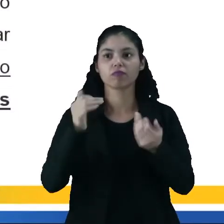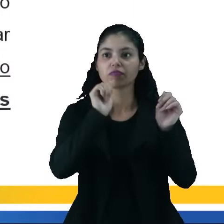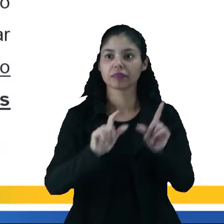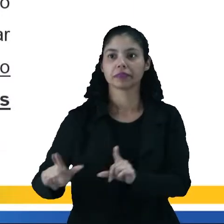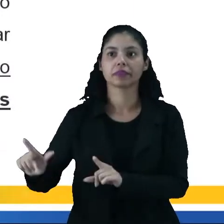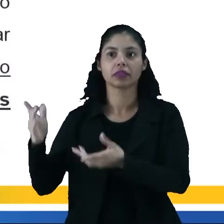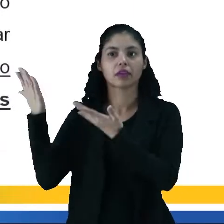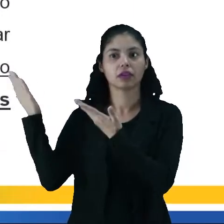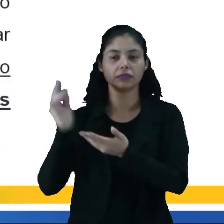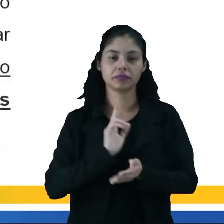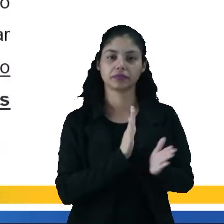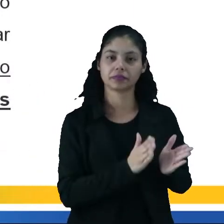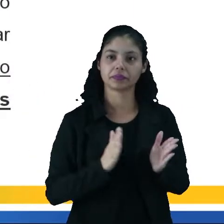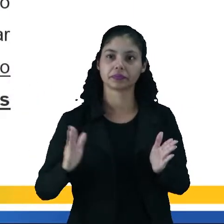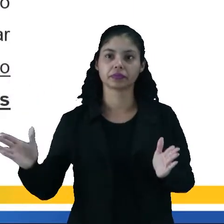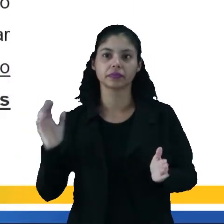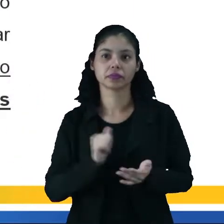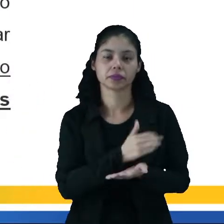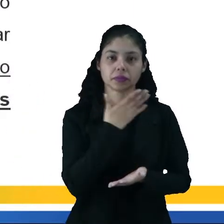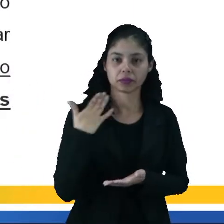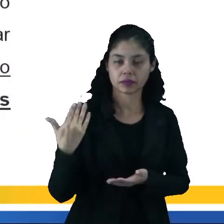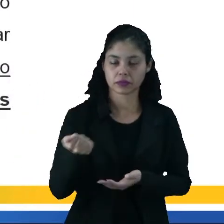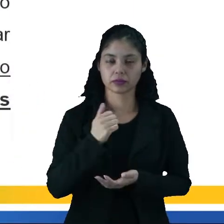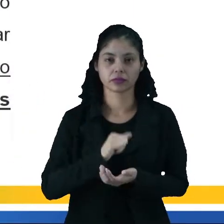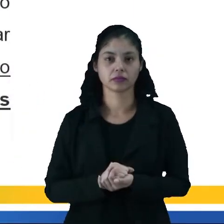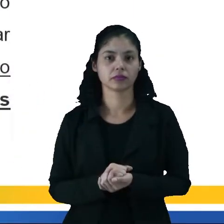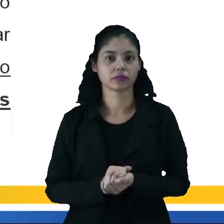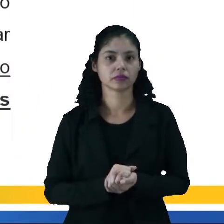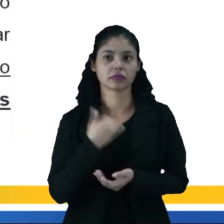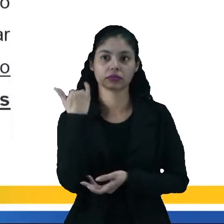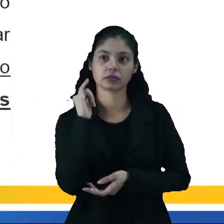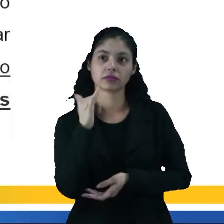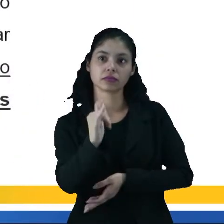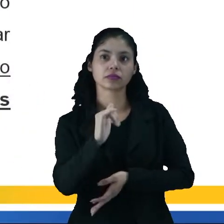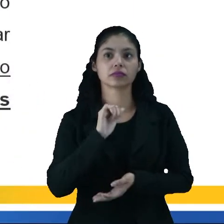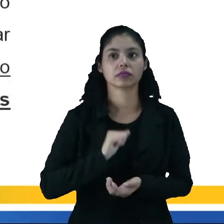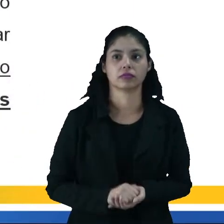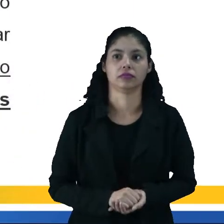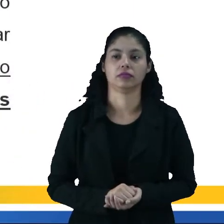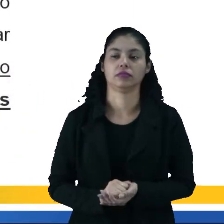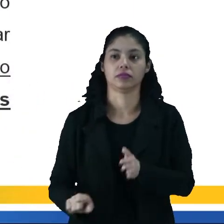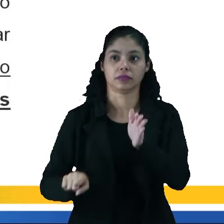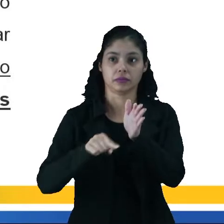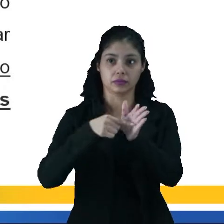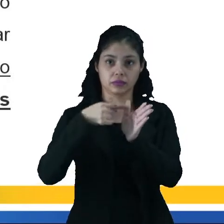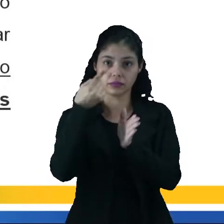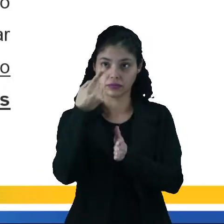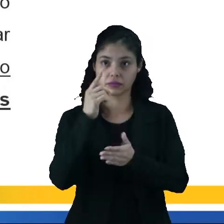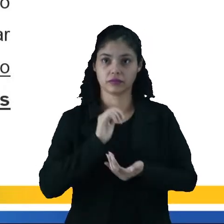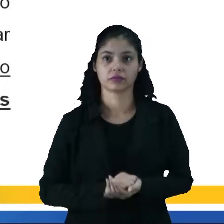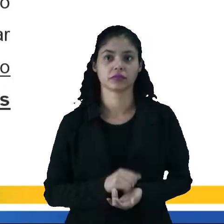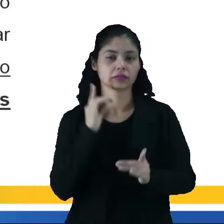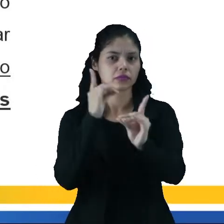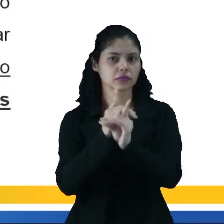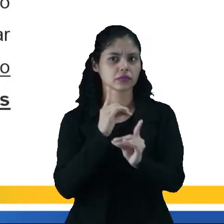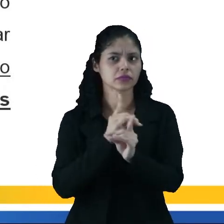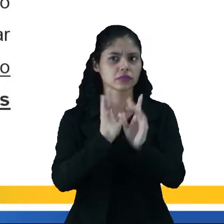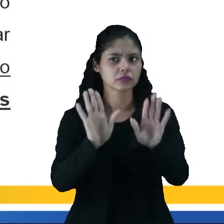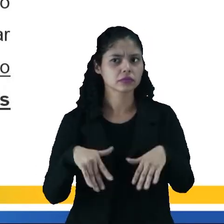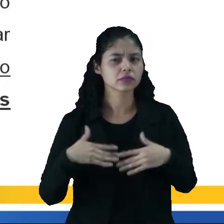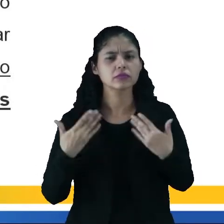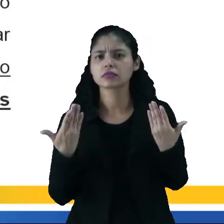acompanha também a sequência. Para compreender melhor as fontes energéticas, o primeiro passo é identificar